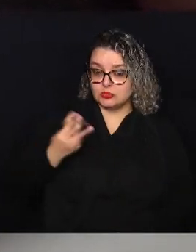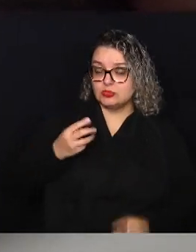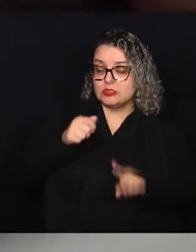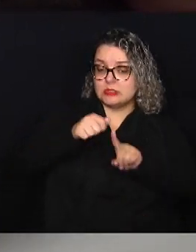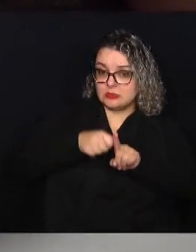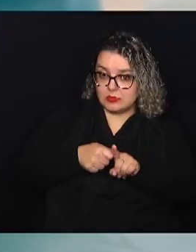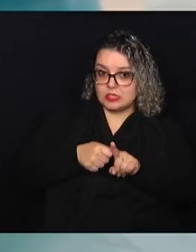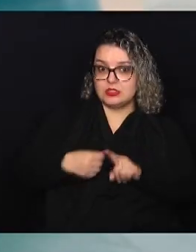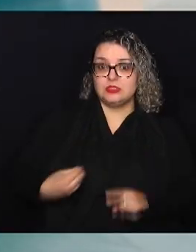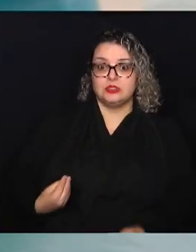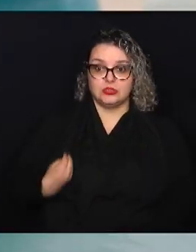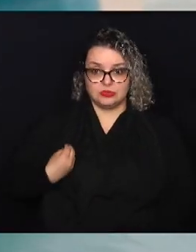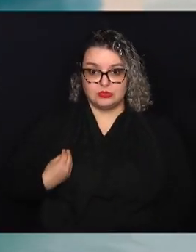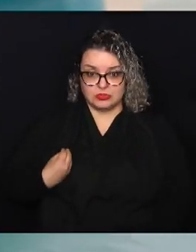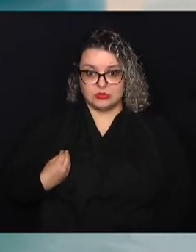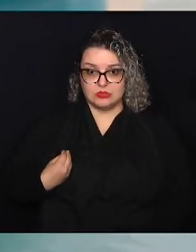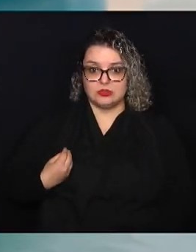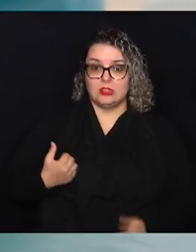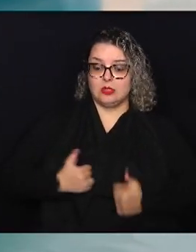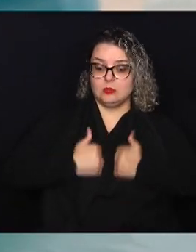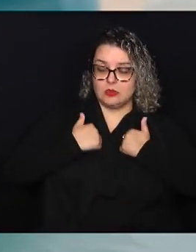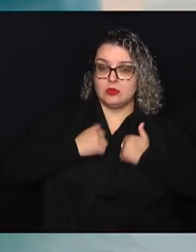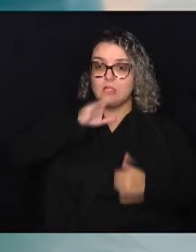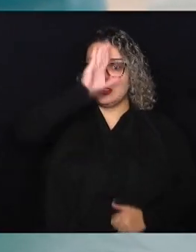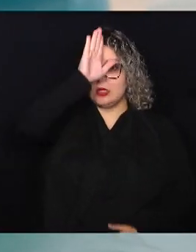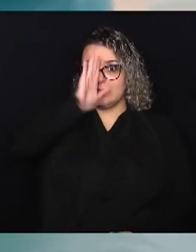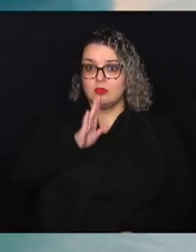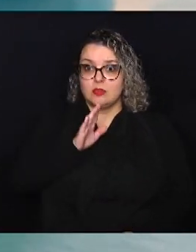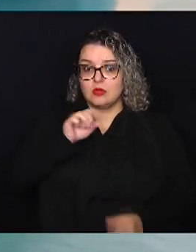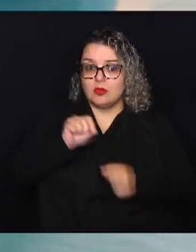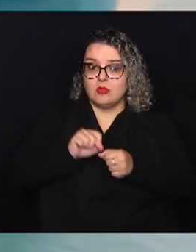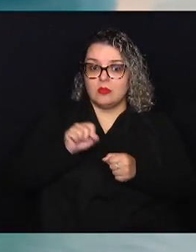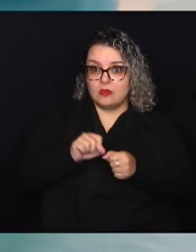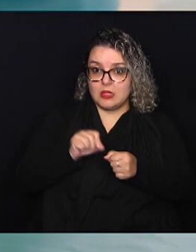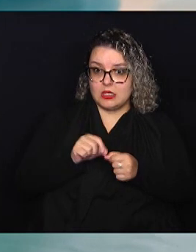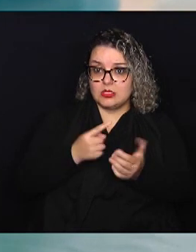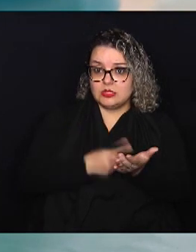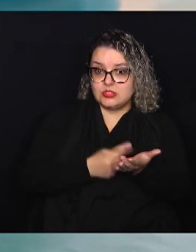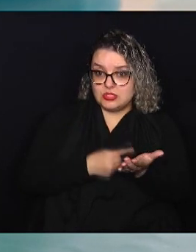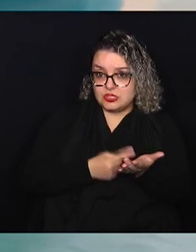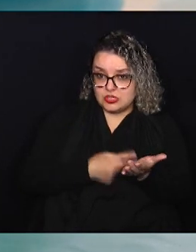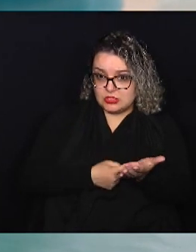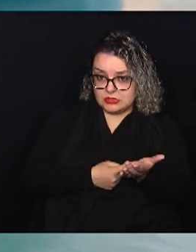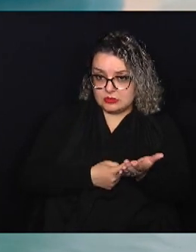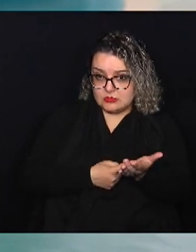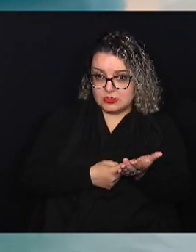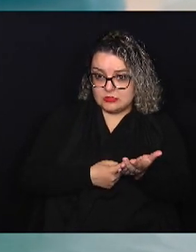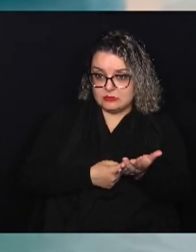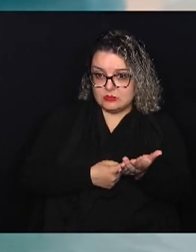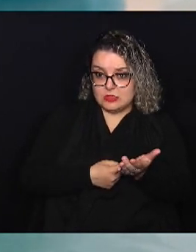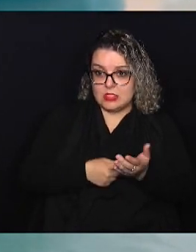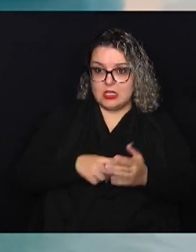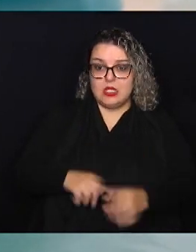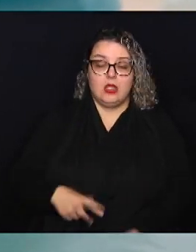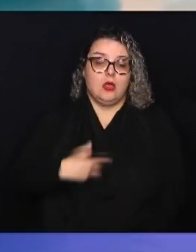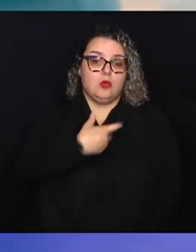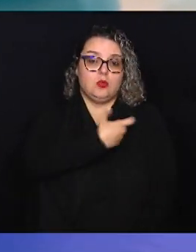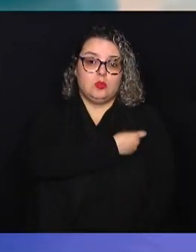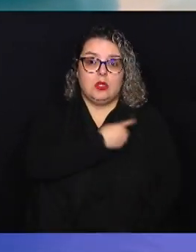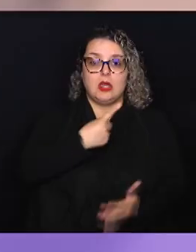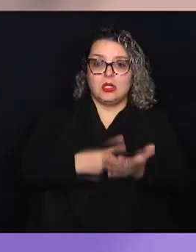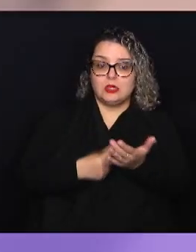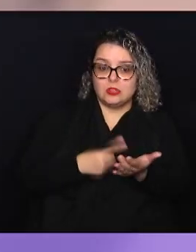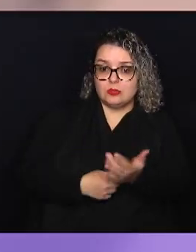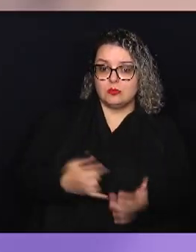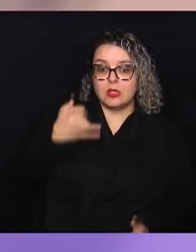de vida. A imunização é gratuita e feita apenas por meio de agendamento. A aplicação pode ser agendada pelo